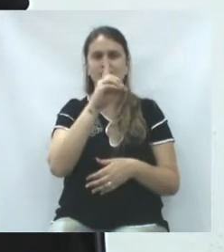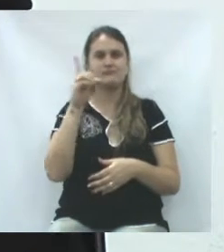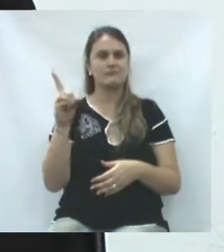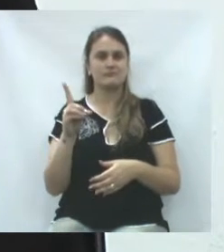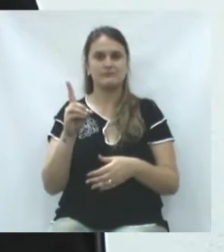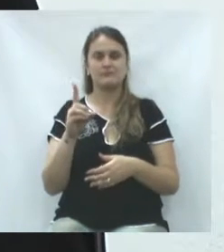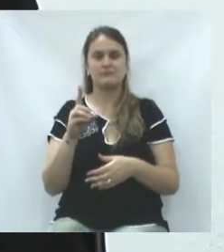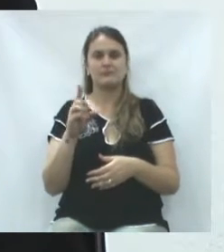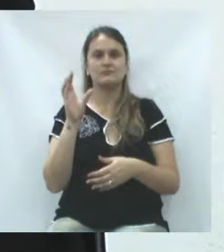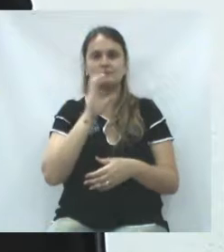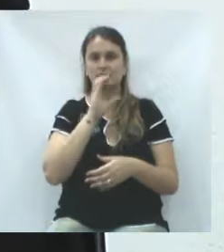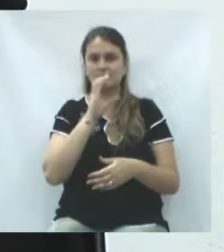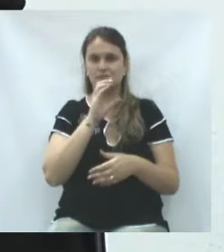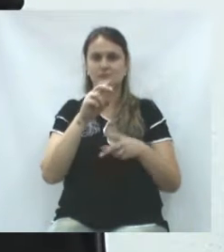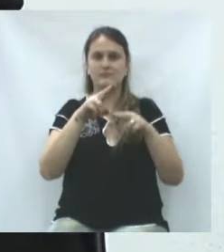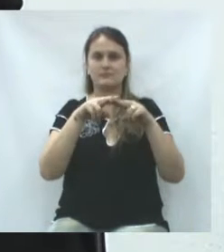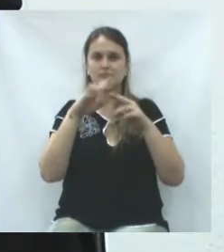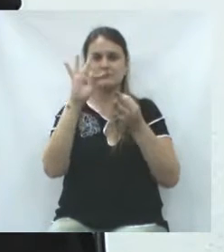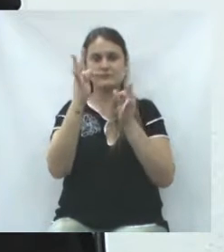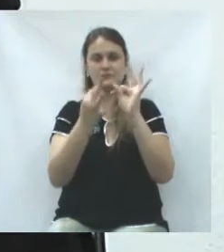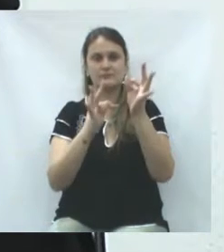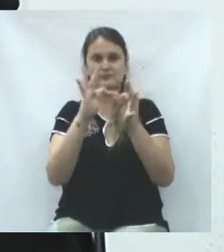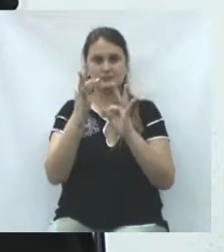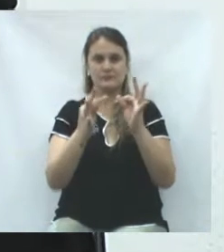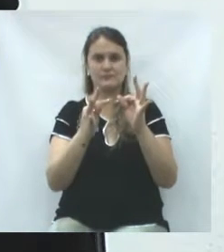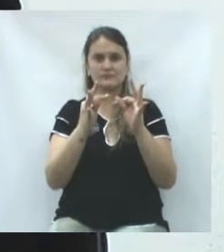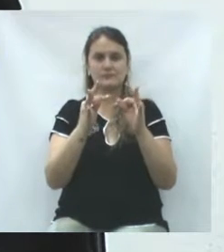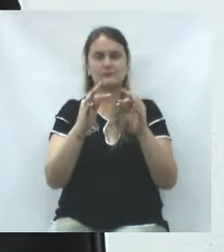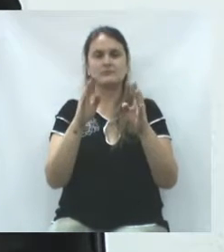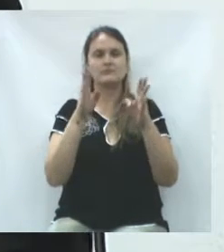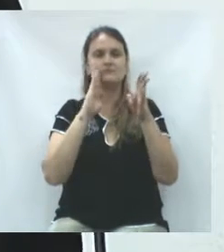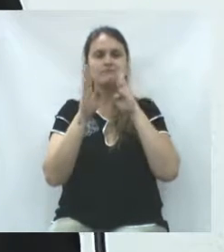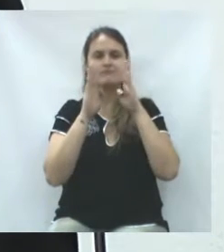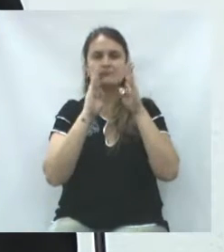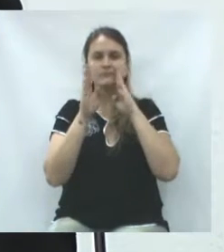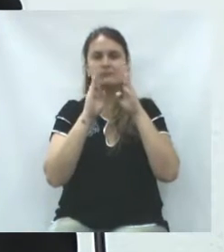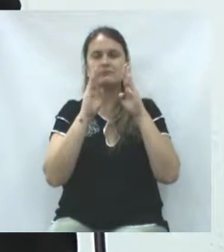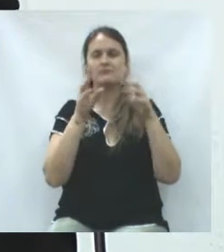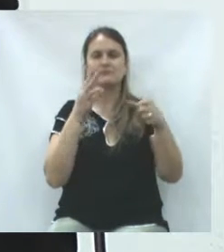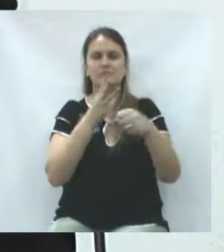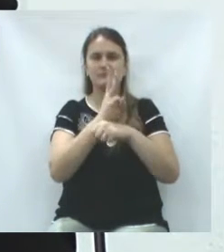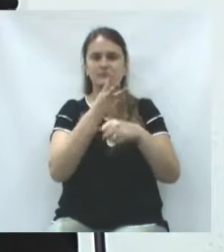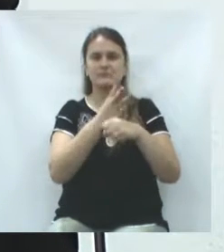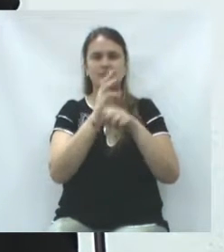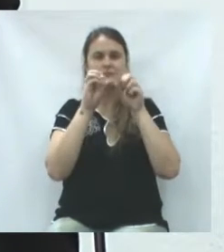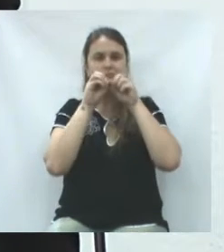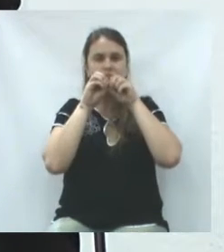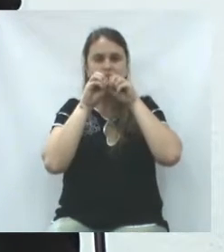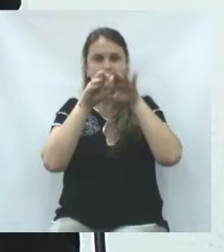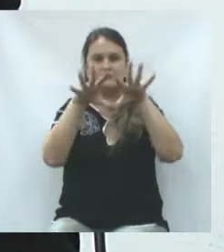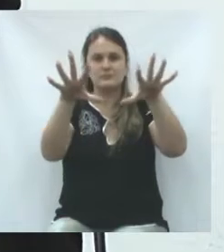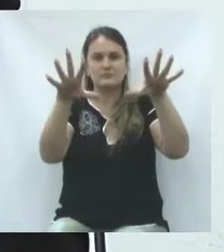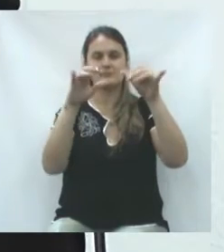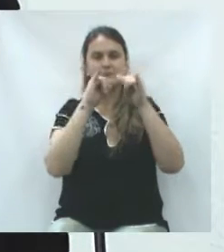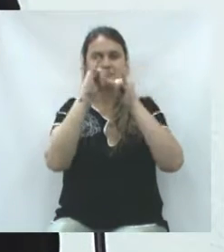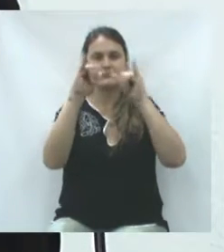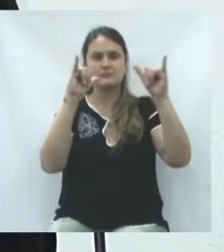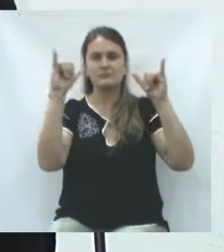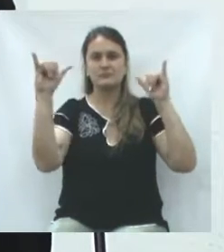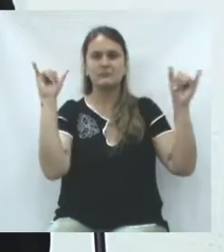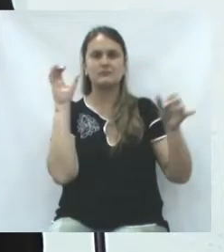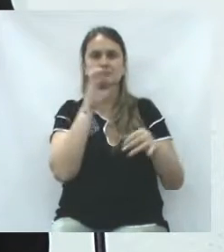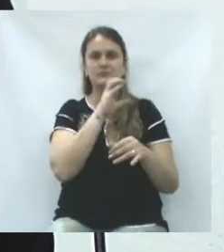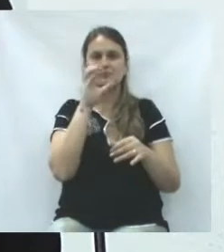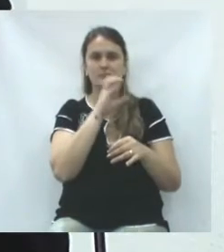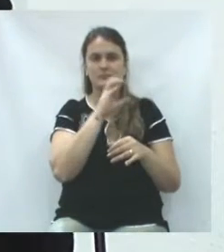poucos dias, no sistema tecnológico, nas redes sociais, nas formas de se passar